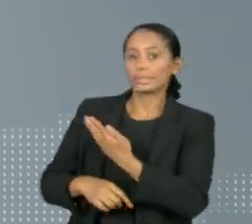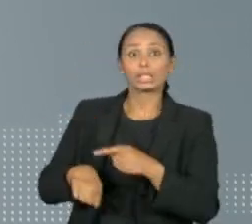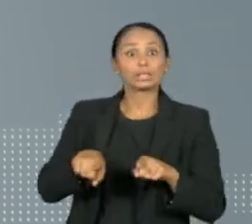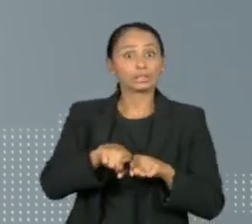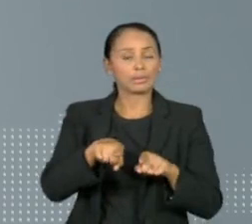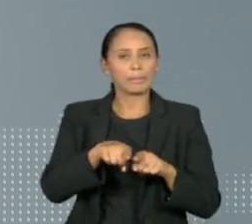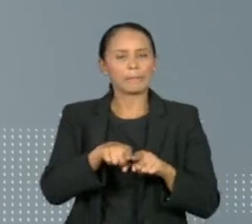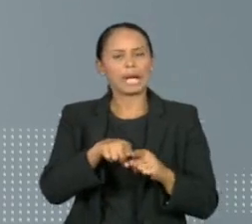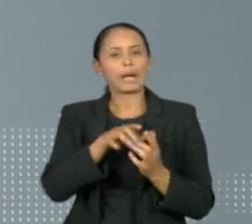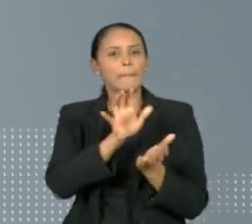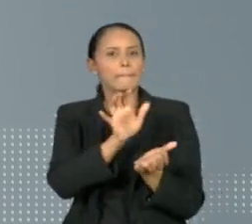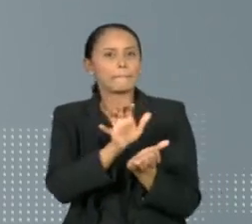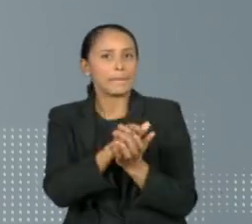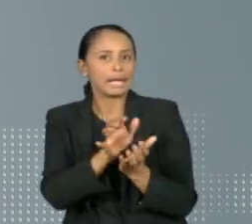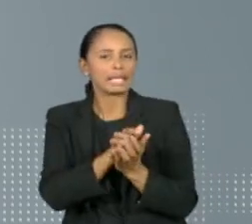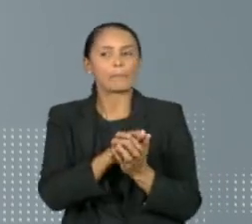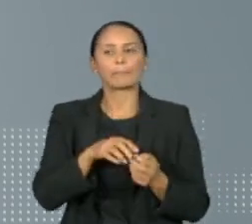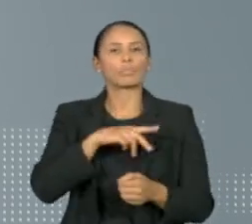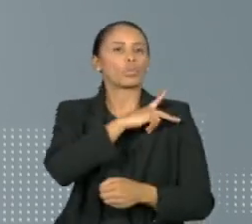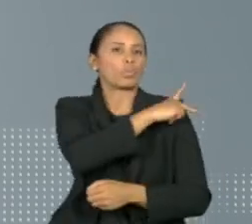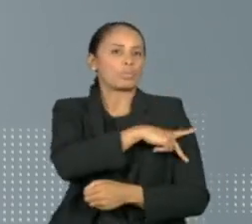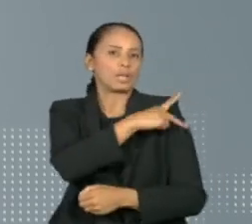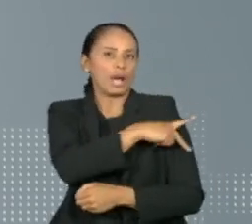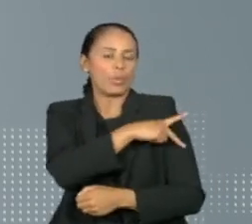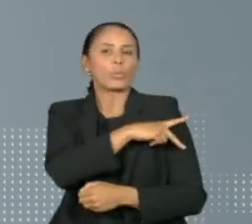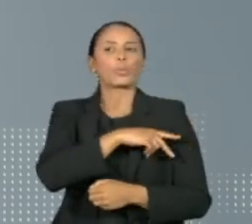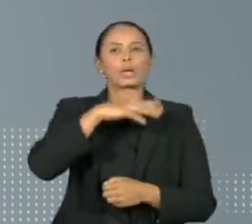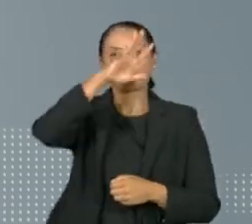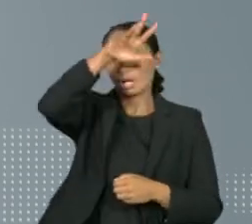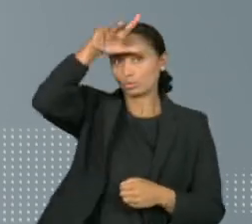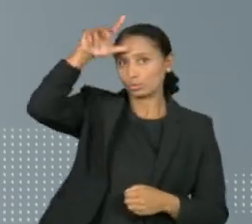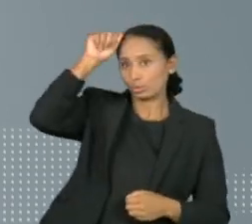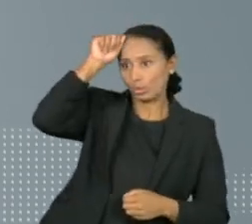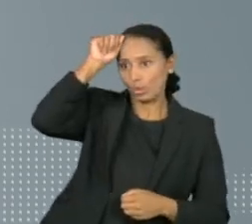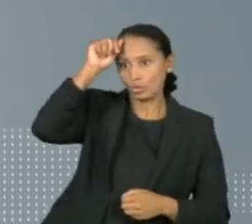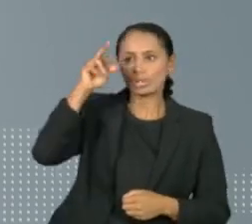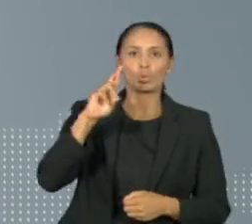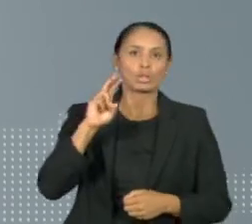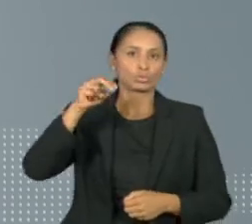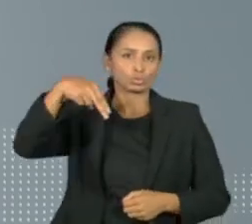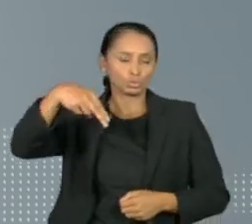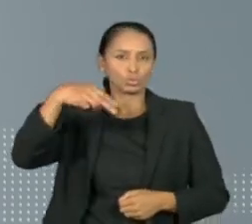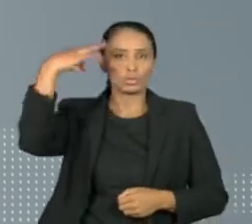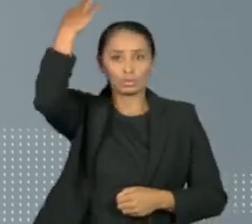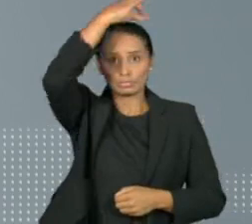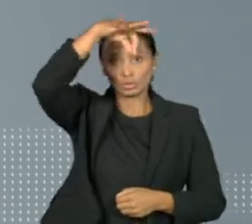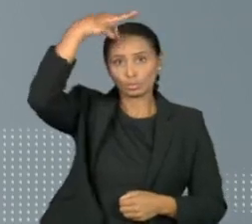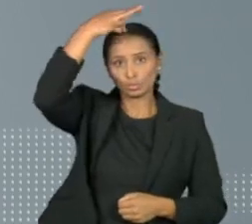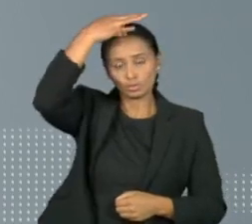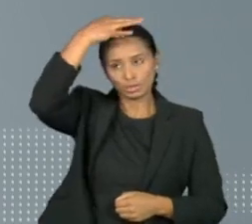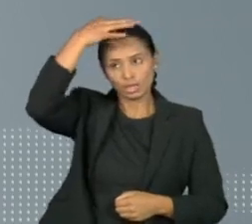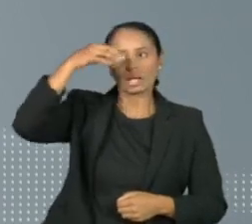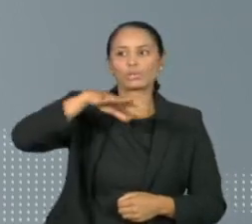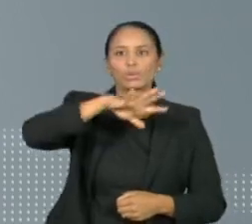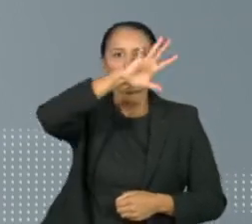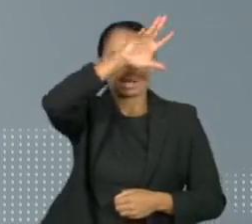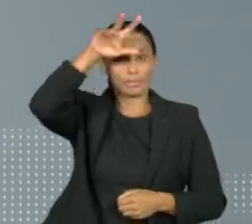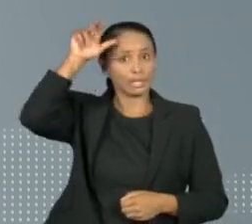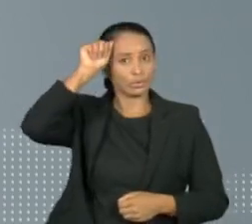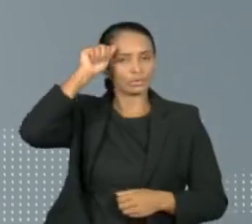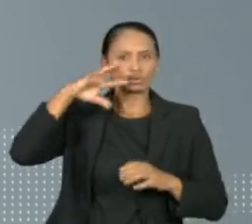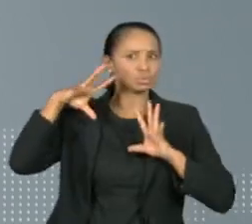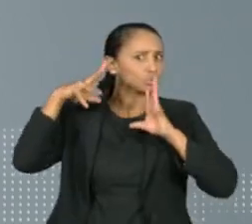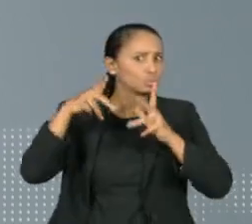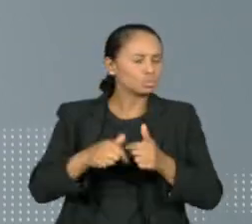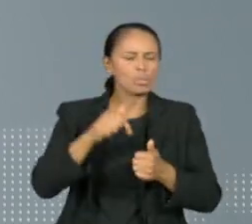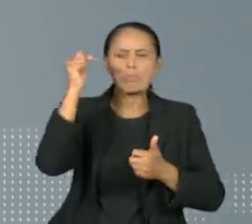estados de Pernambuco, Piauí, Mato Grosso, Rio Grande do Norte, Espírito Santo e Amazonas, todos